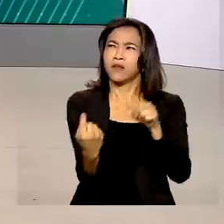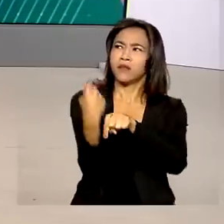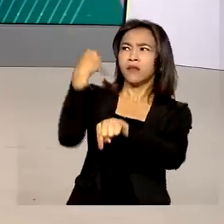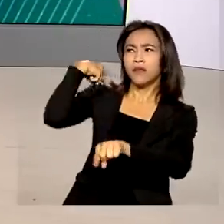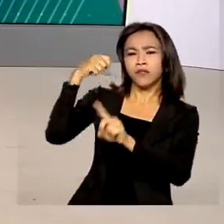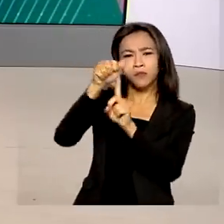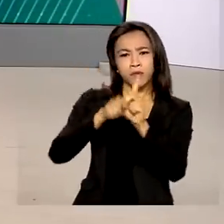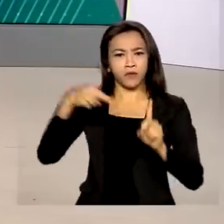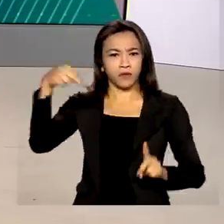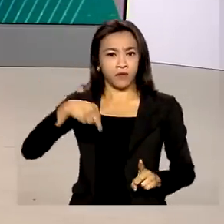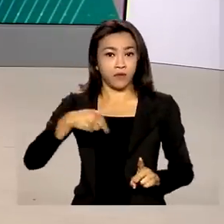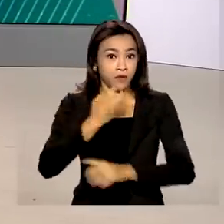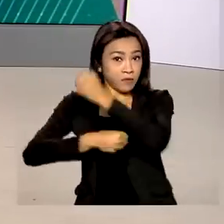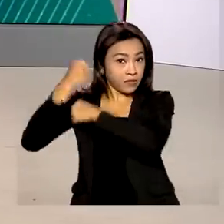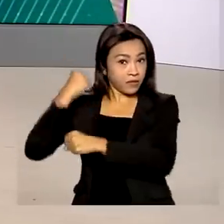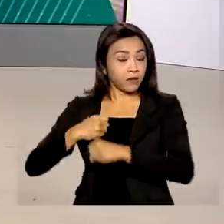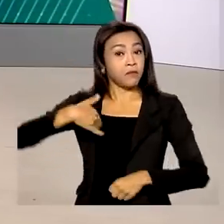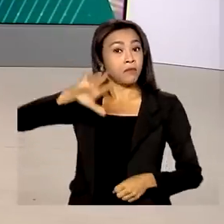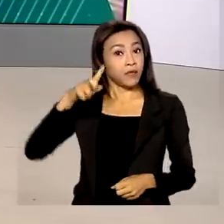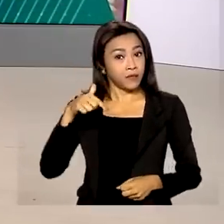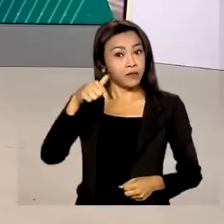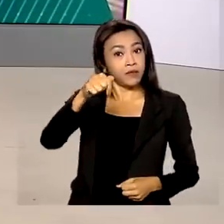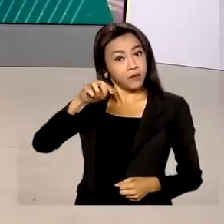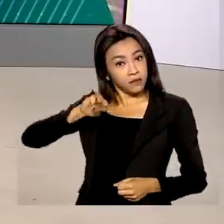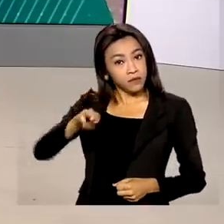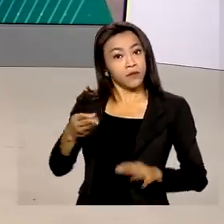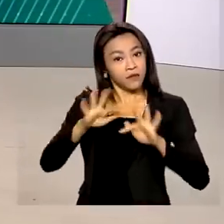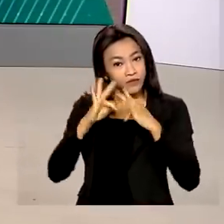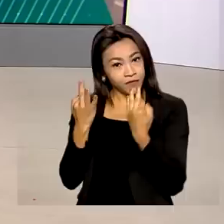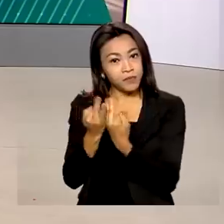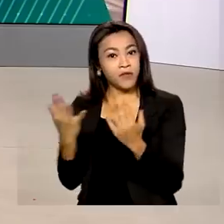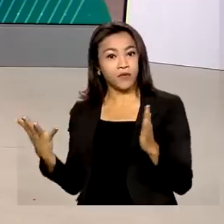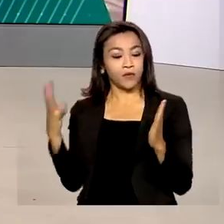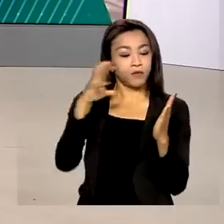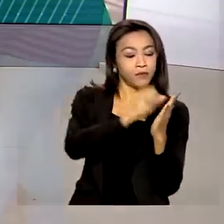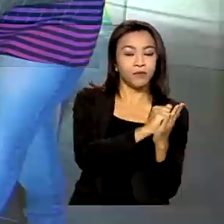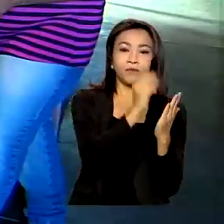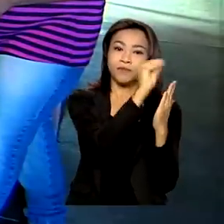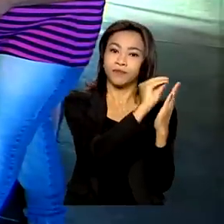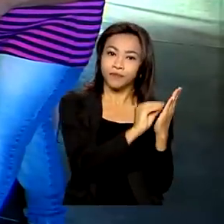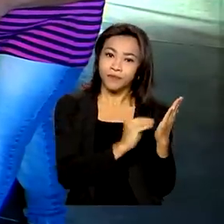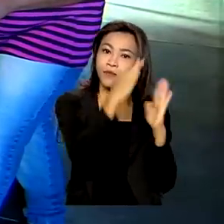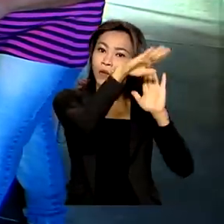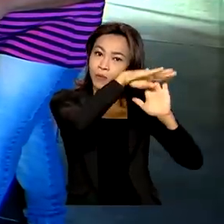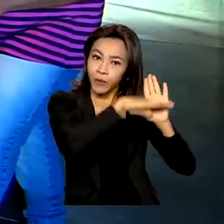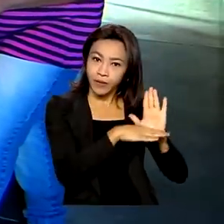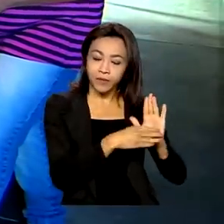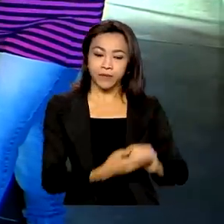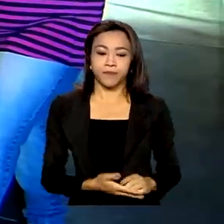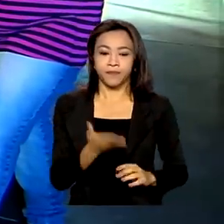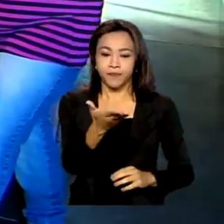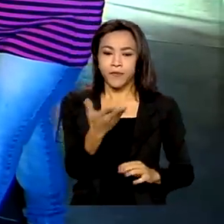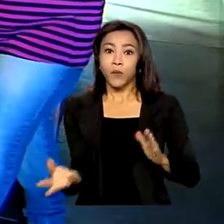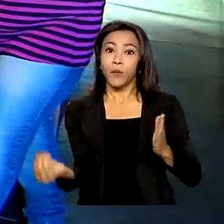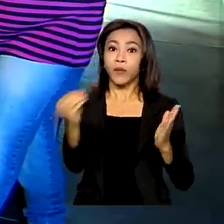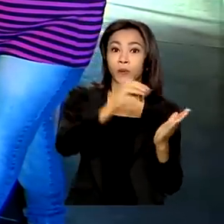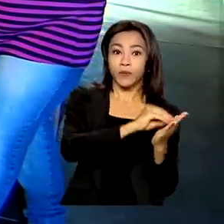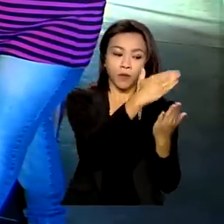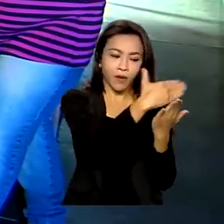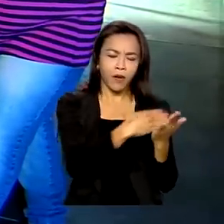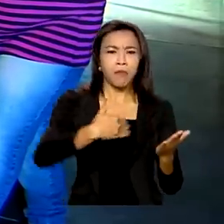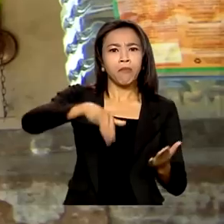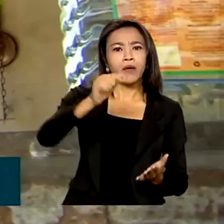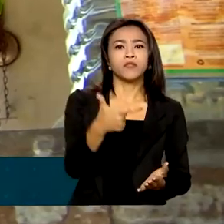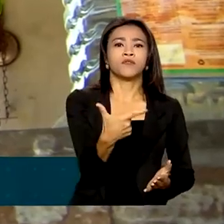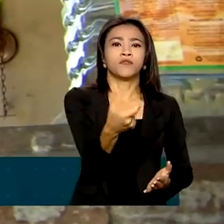ano passado, mais de 7 milhões de famílias foram adicionadas aos programas. Com a inclusão, mais de 20 milhões